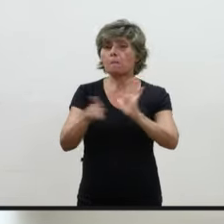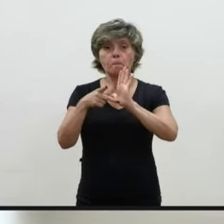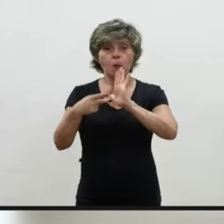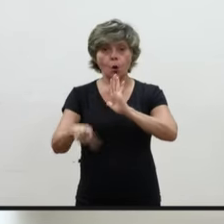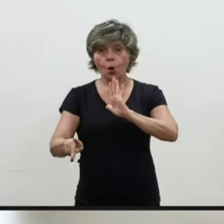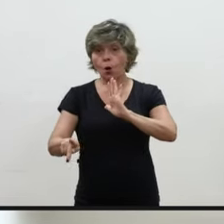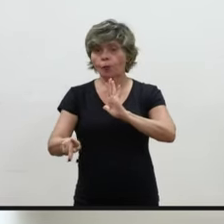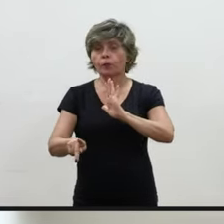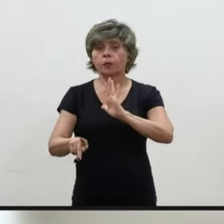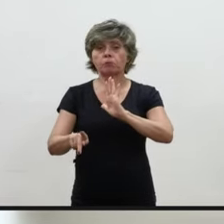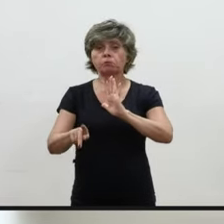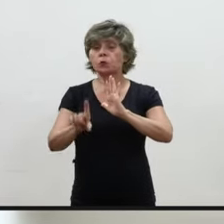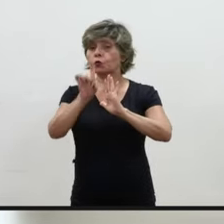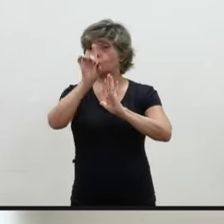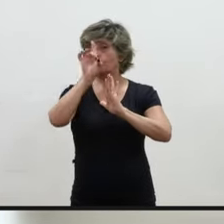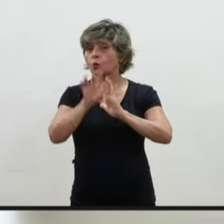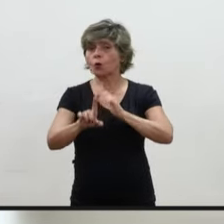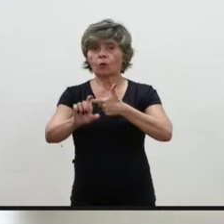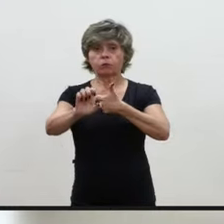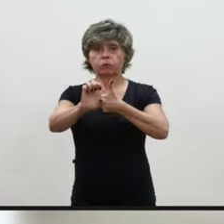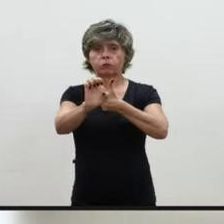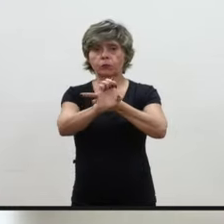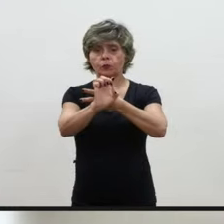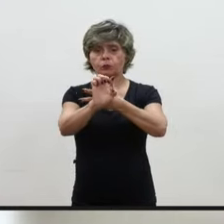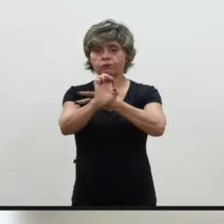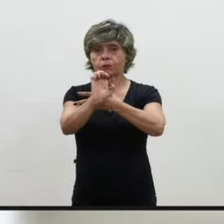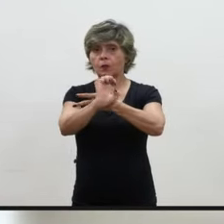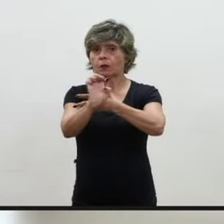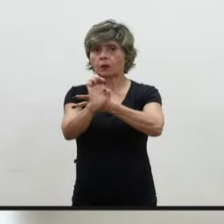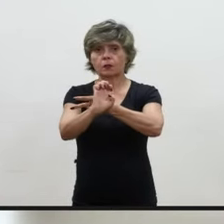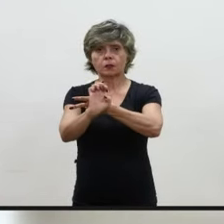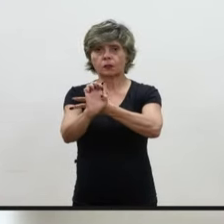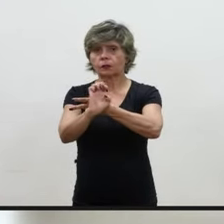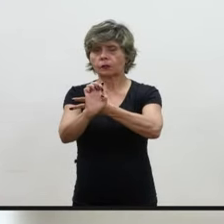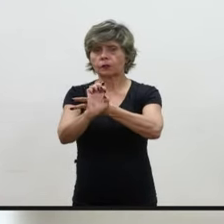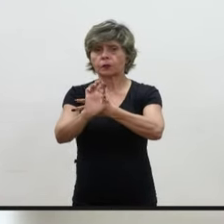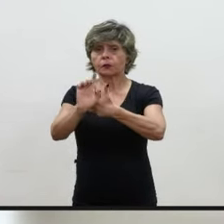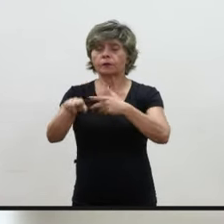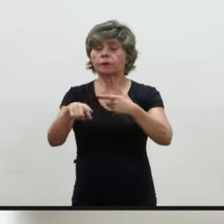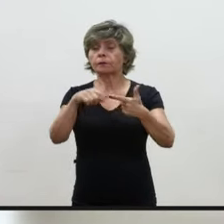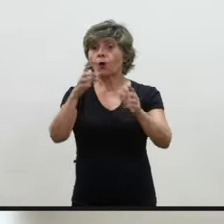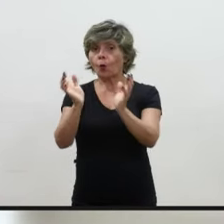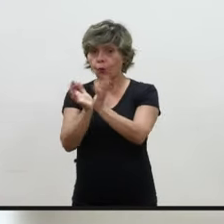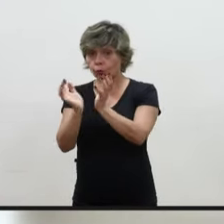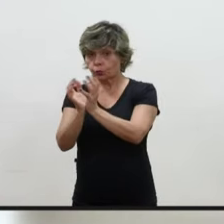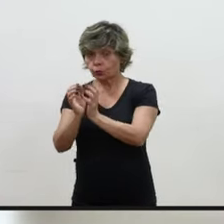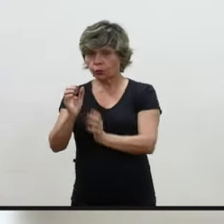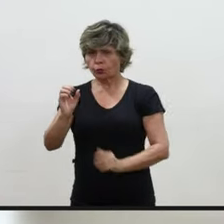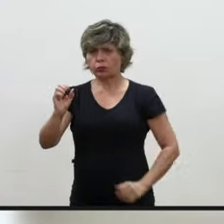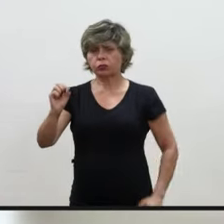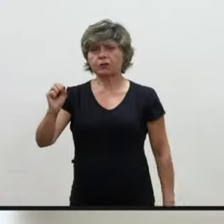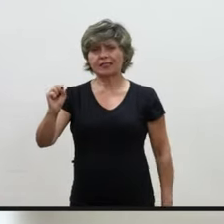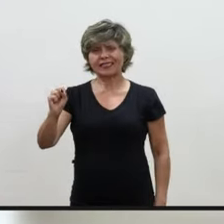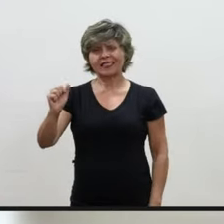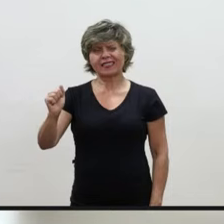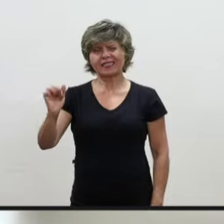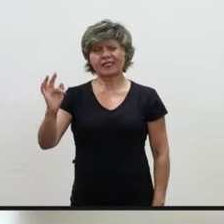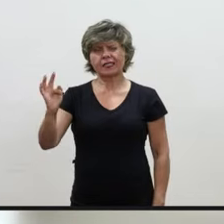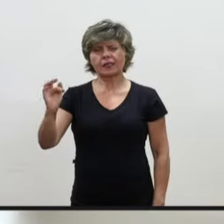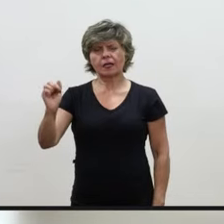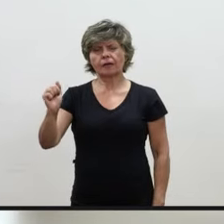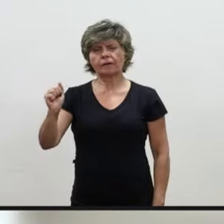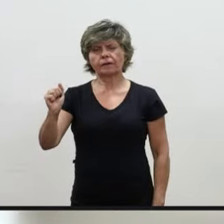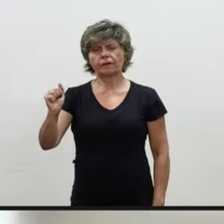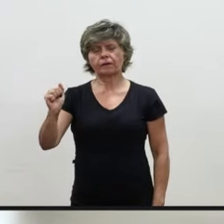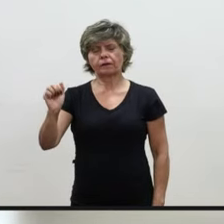E a SAP também manifestou-se que o percentual deve